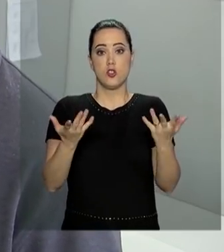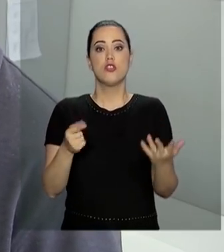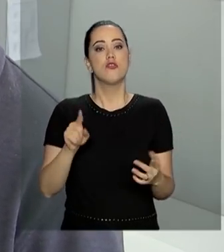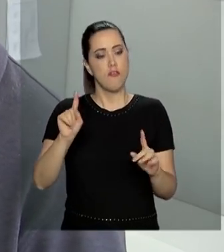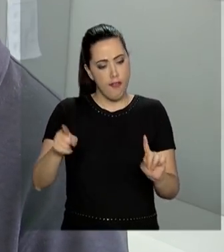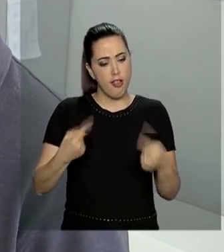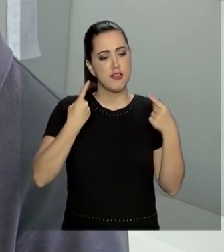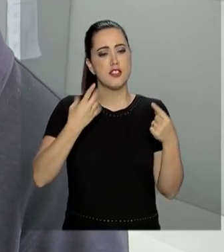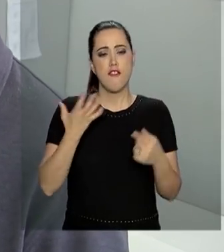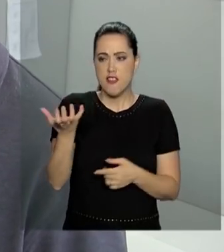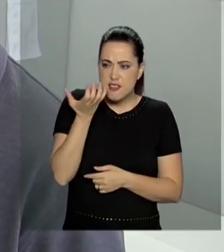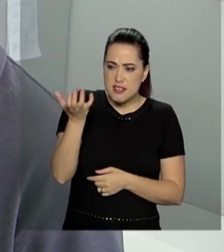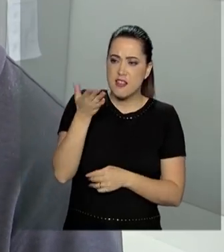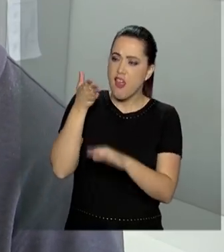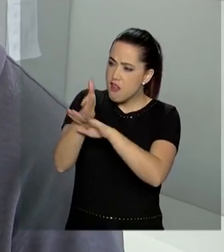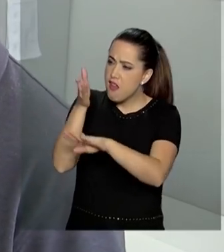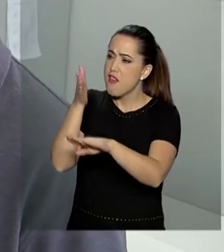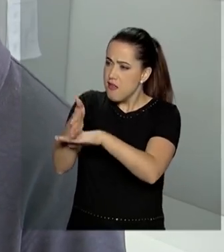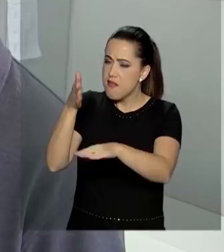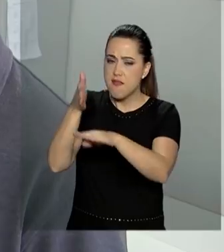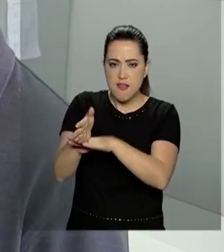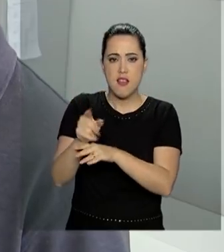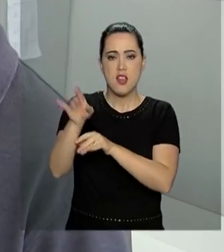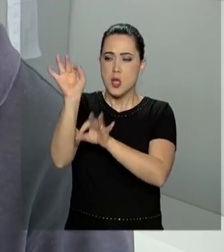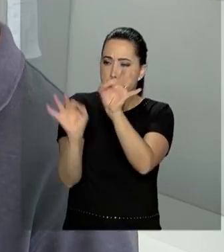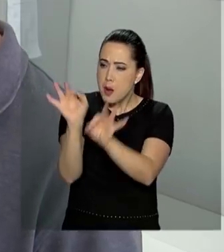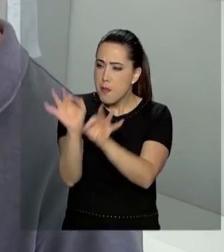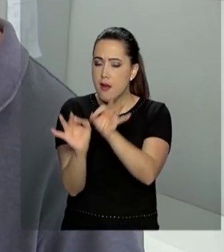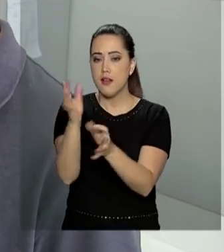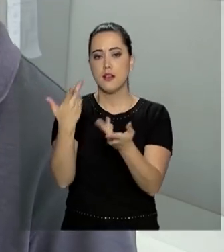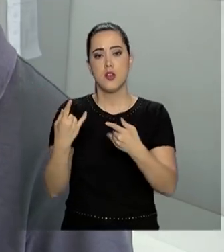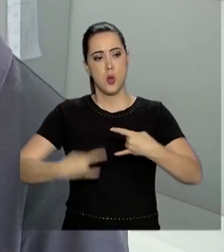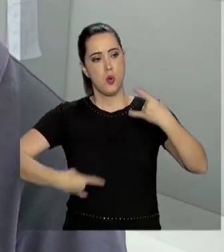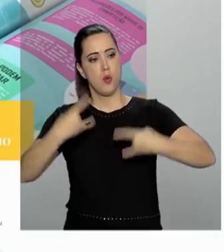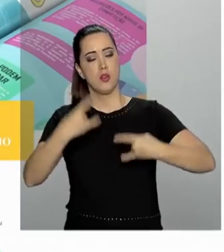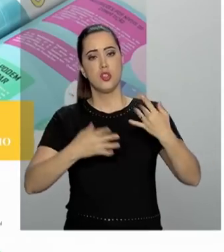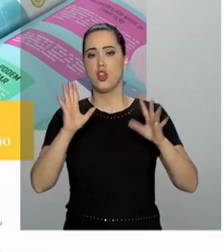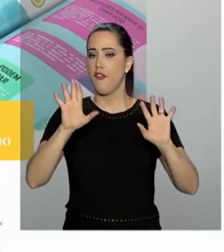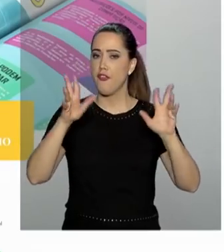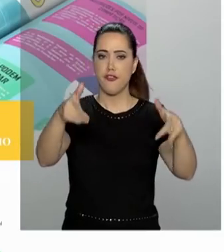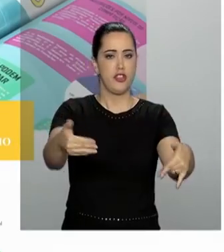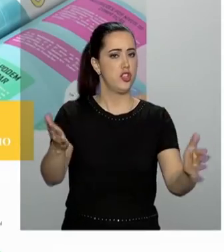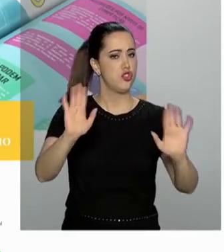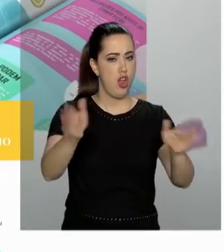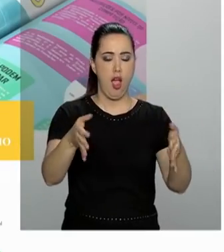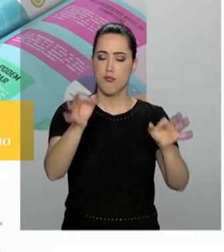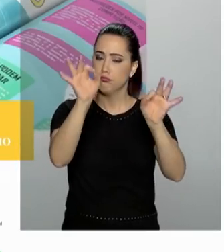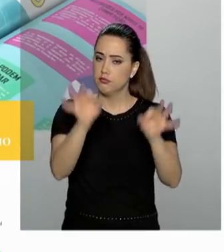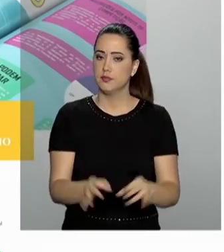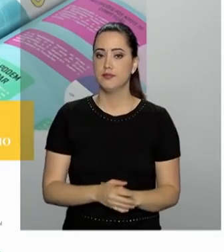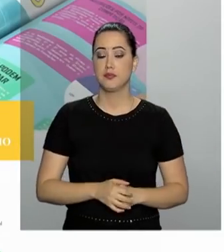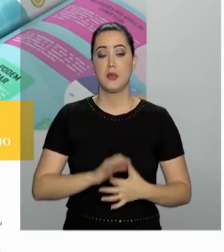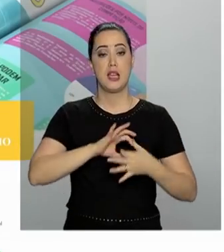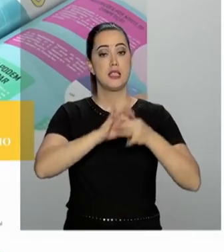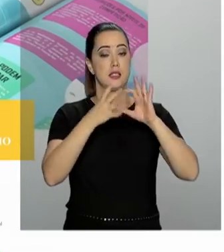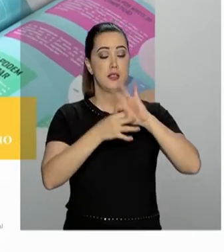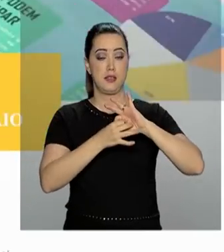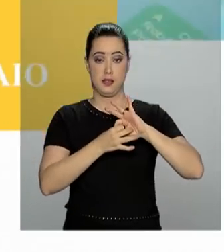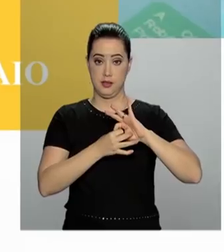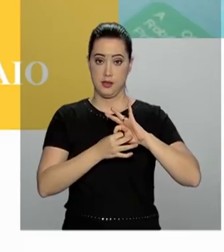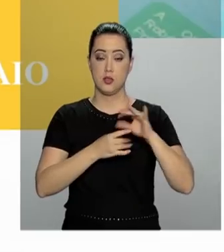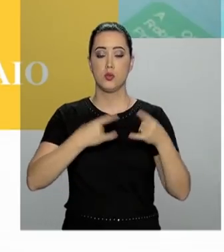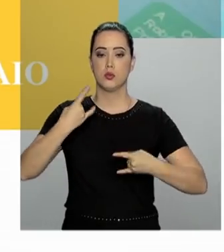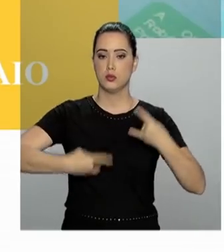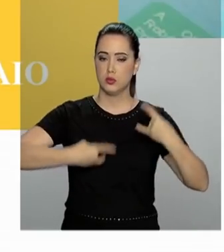alucinados, eles querem vir toda hora para cá montar o robô, alguns já queriam estar com o robô pronto. As inscrições da Olimpíada Brasileira de